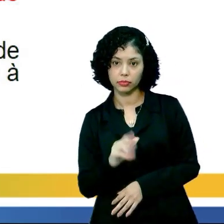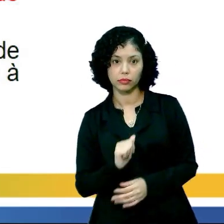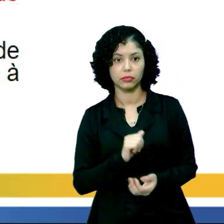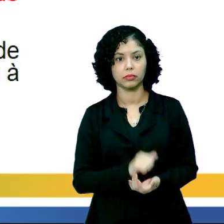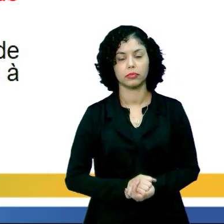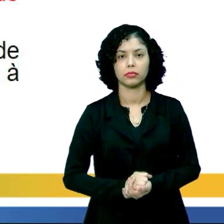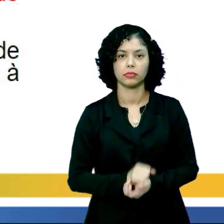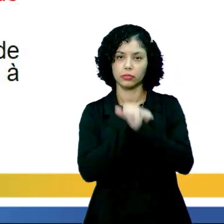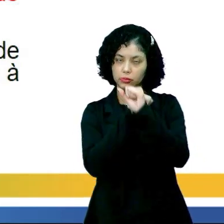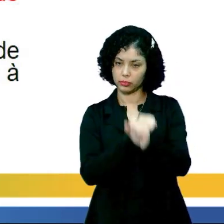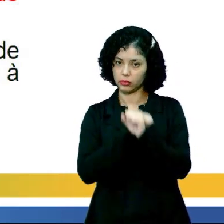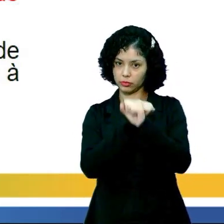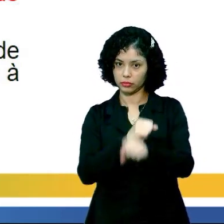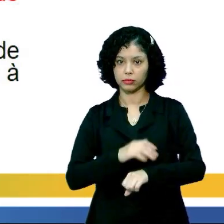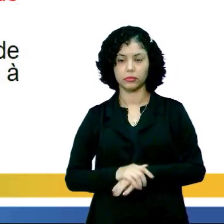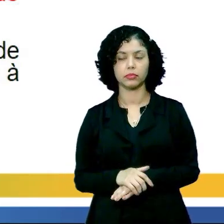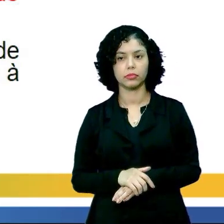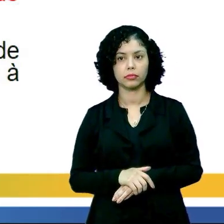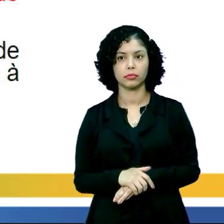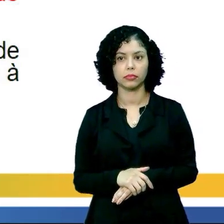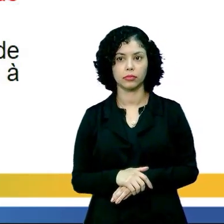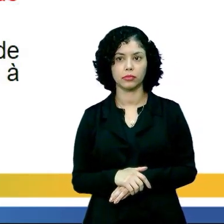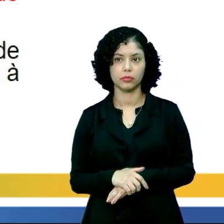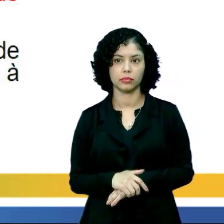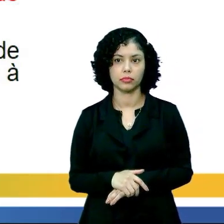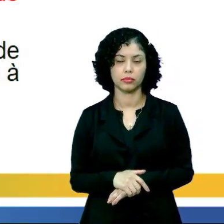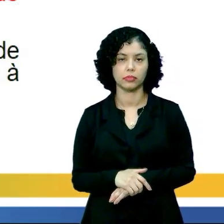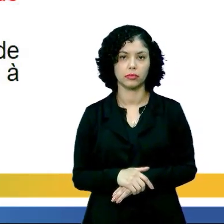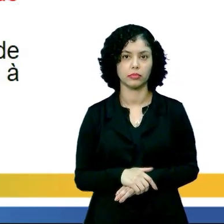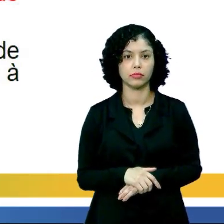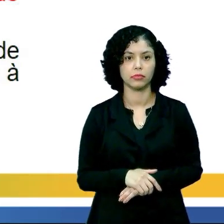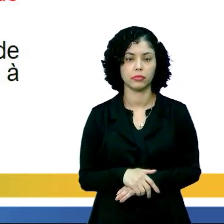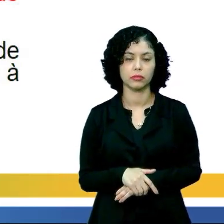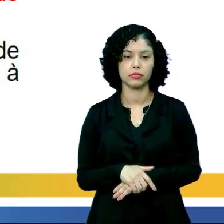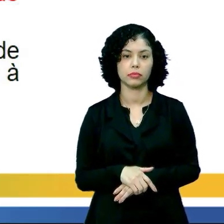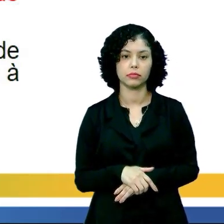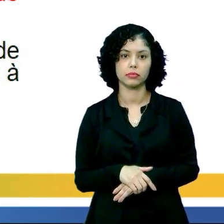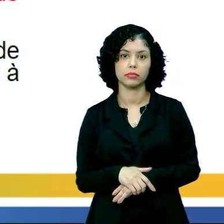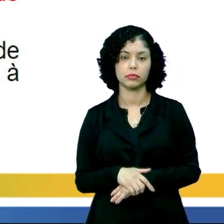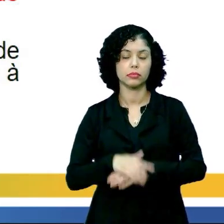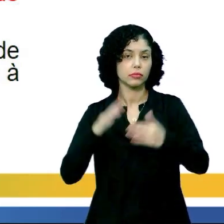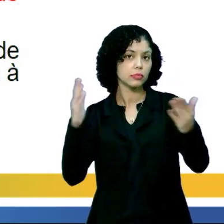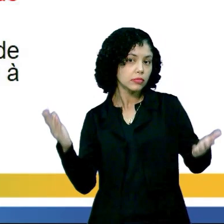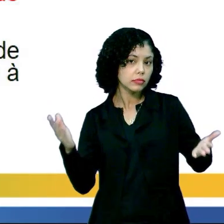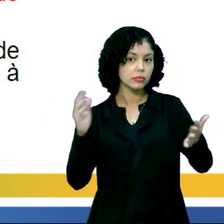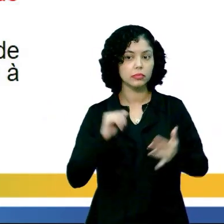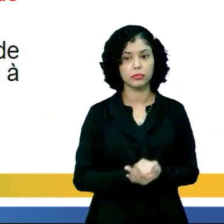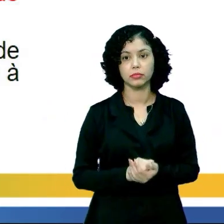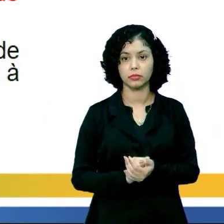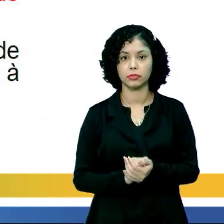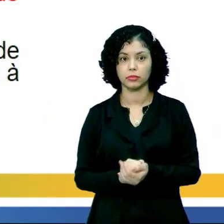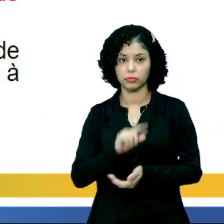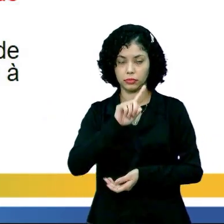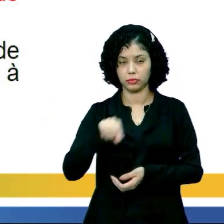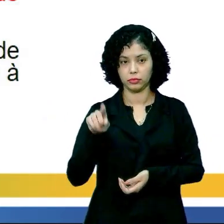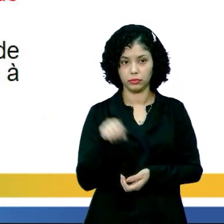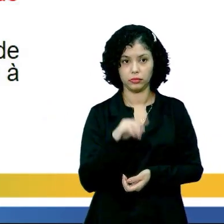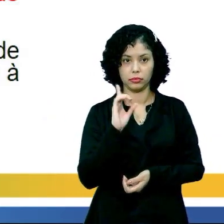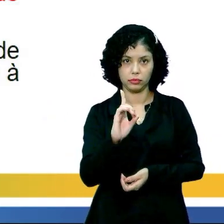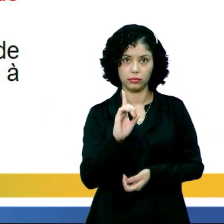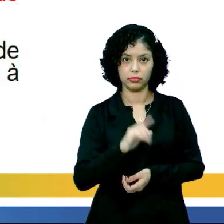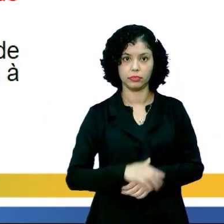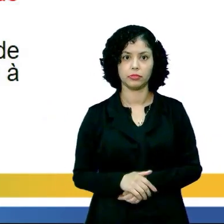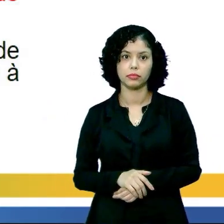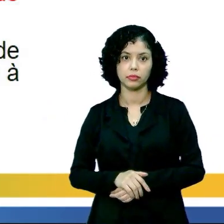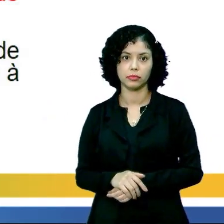resgatar o modo tradicional do preparo do acaragé, que remonta à escravidão, né? Então, o gabarito é a